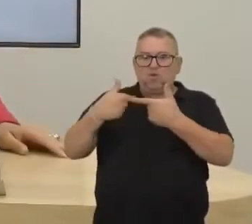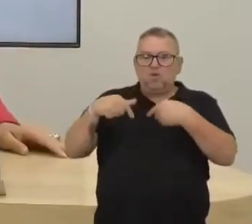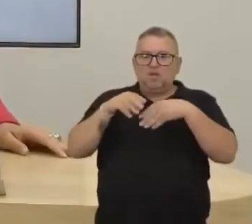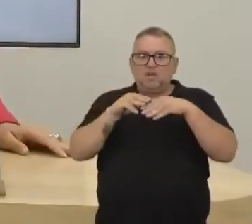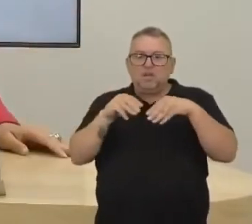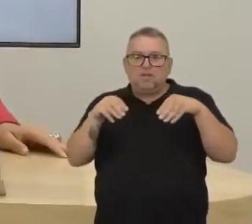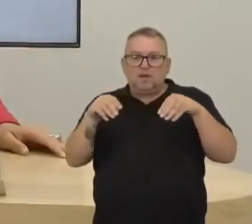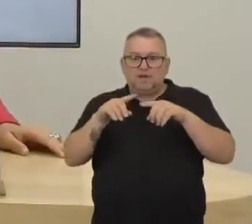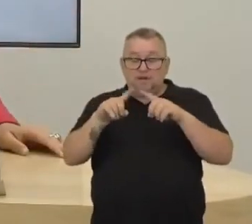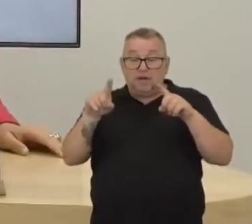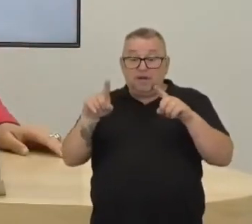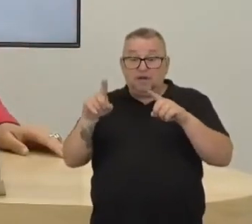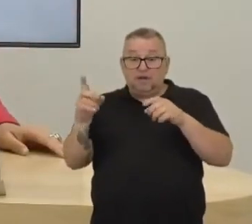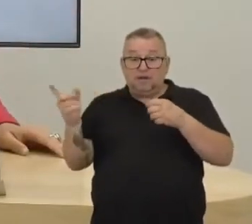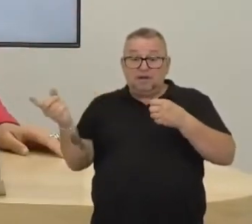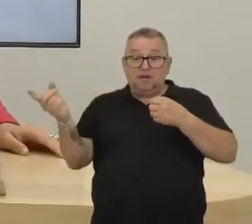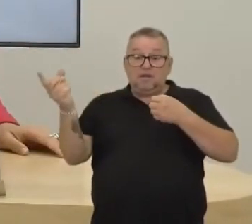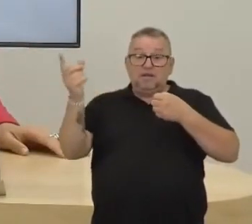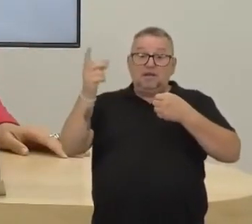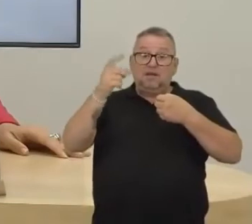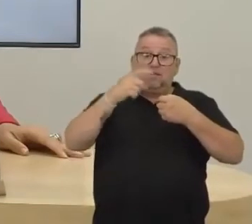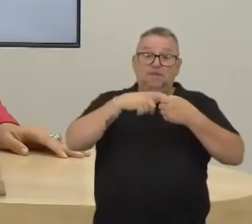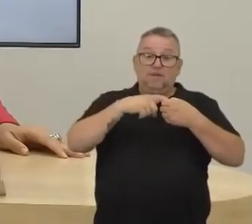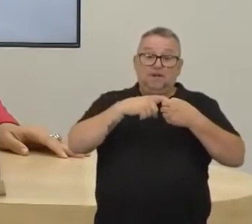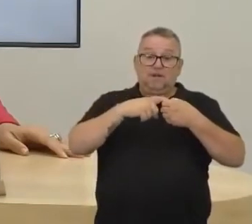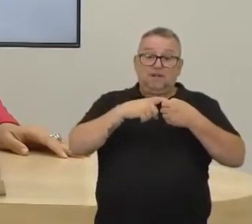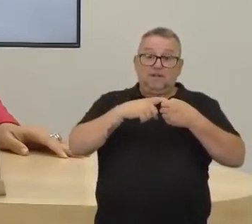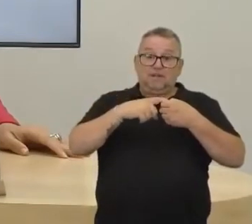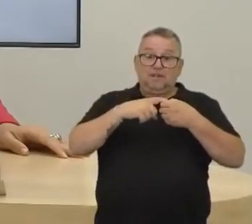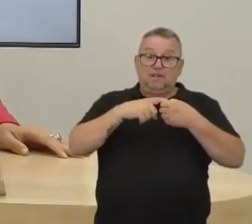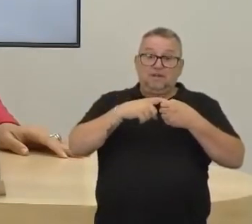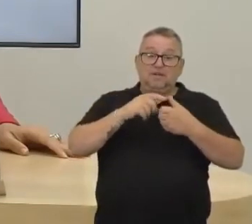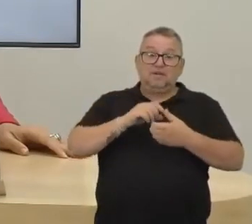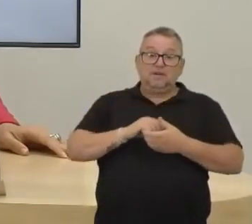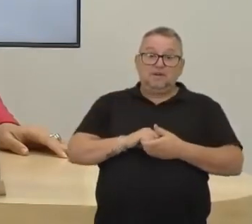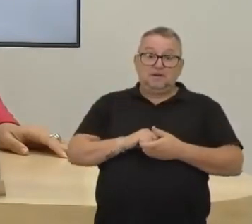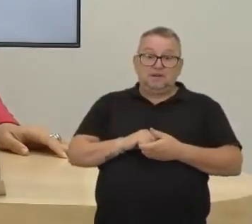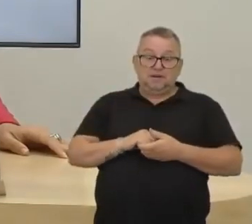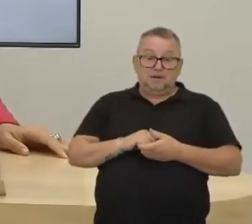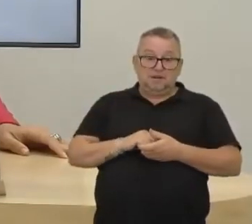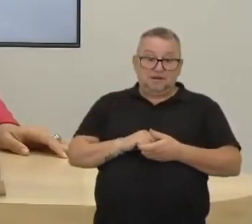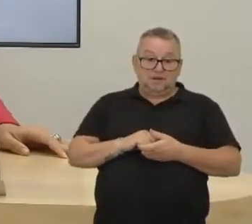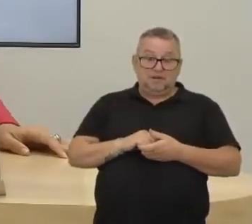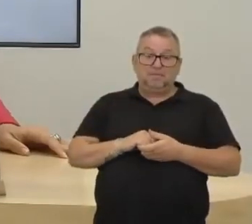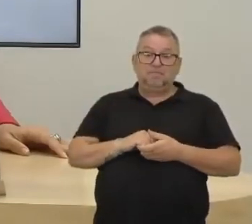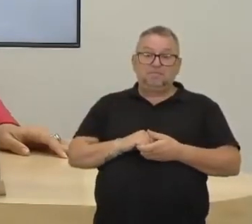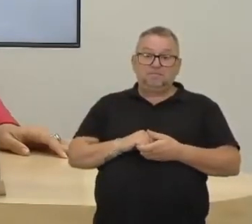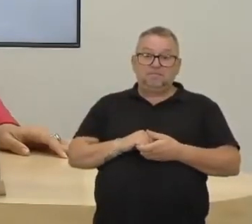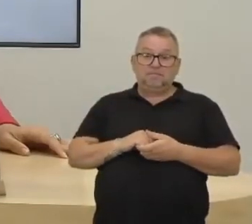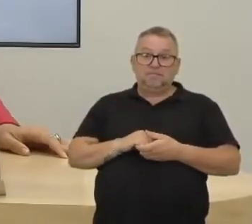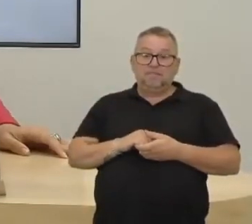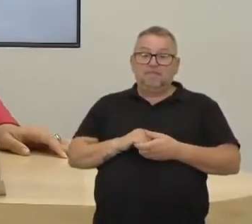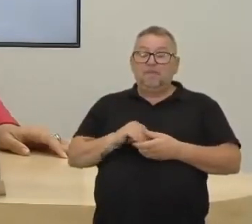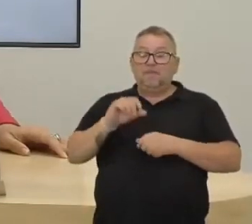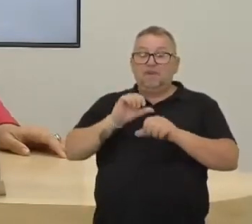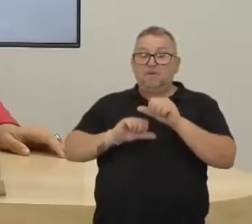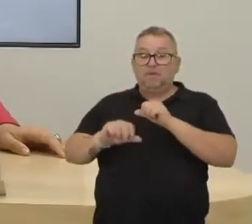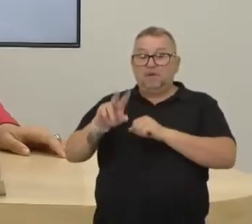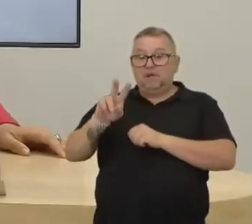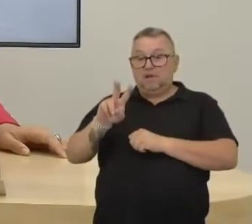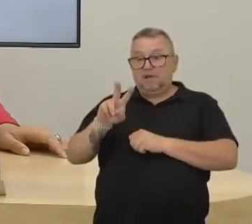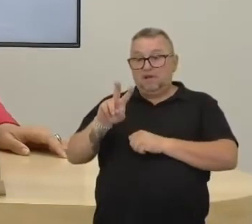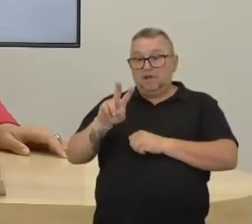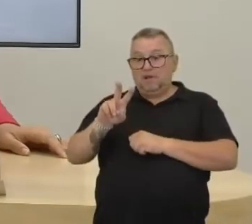Aí, de repente, ele tem esse sonho, Esse projeto de vida. Se ele sai do feudo e vai pra cidade, ele vai morar numa